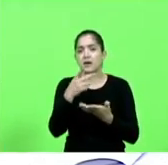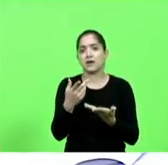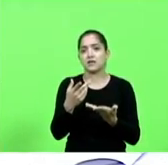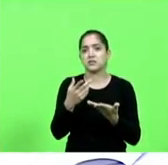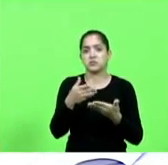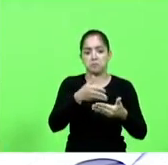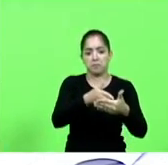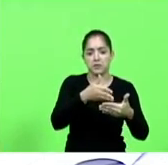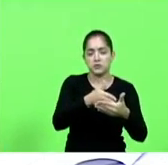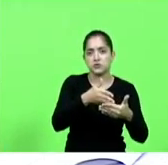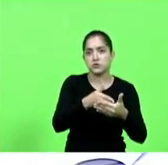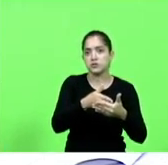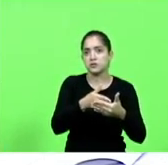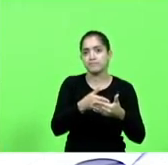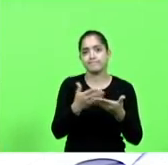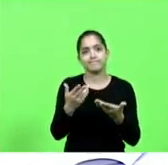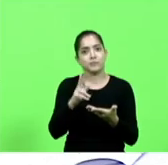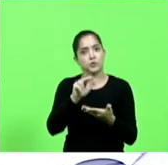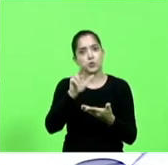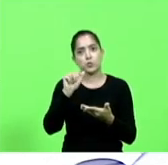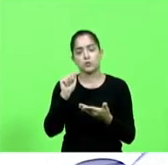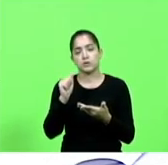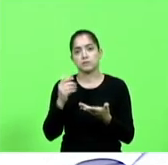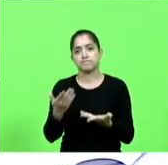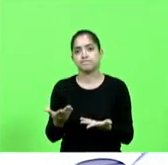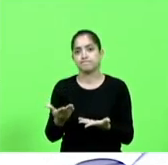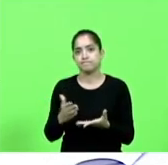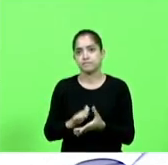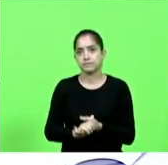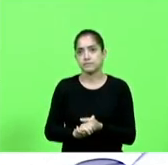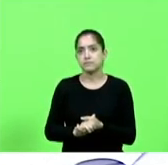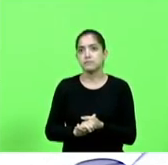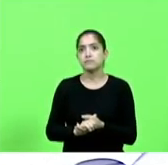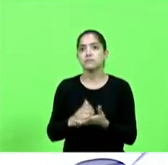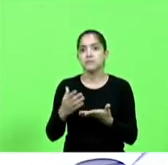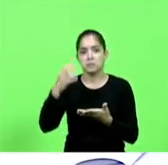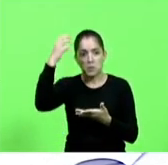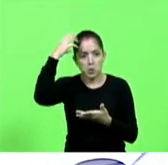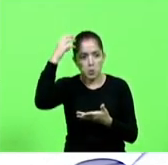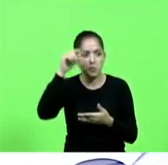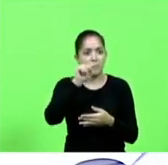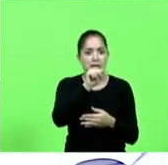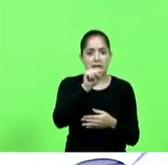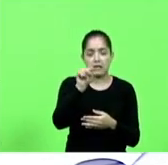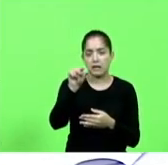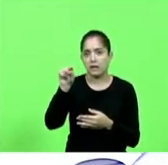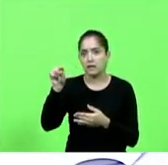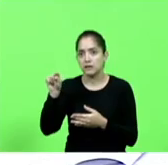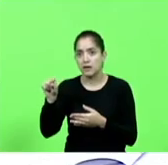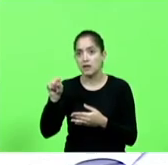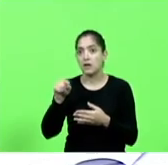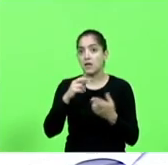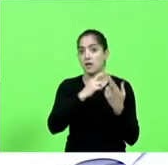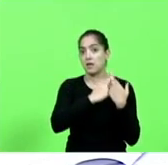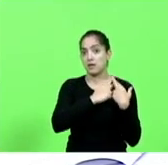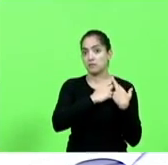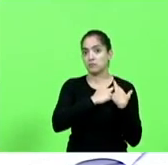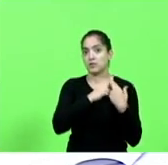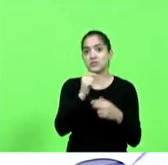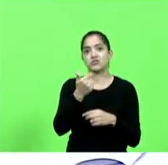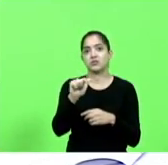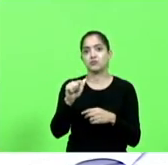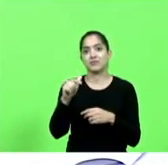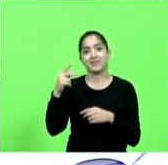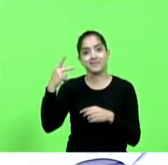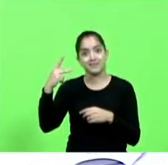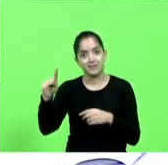covarde essa fala que ele fez, covarde, terceirizando a culpa para aquilo que foi uma irresponsabilidade desse homem, que